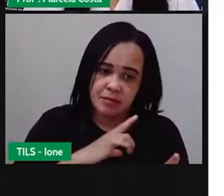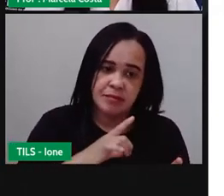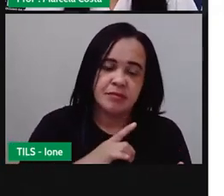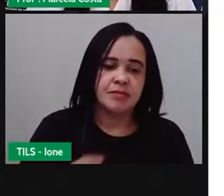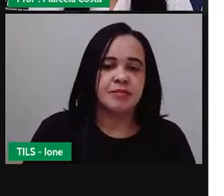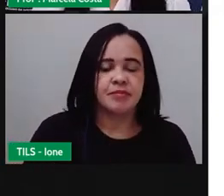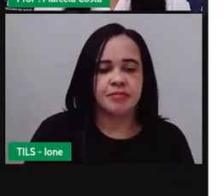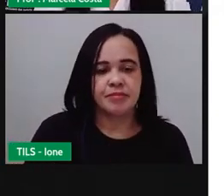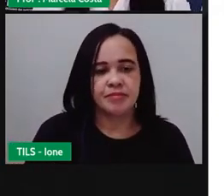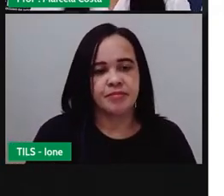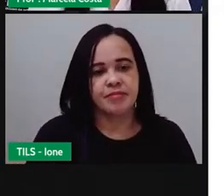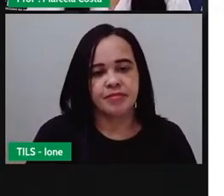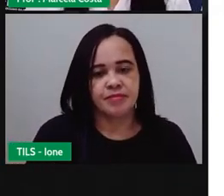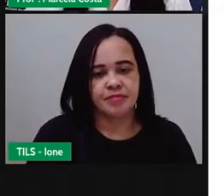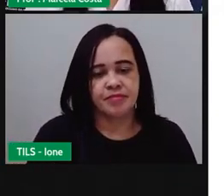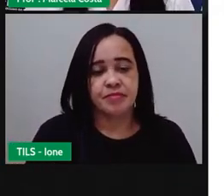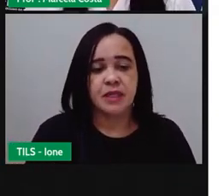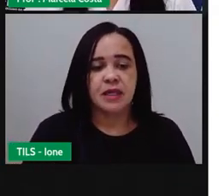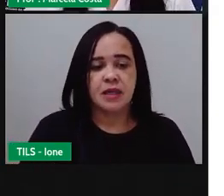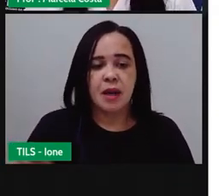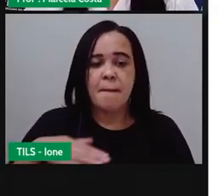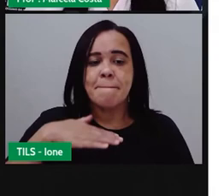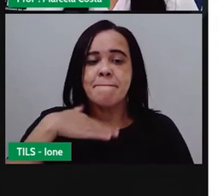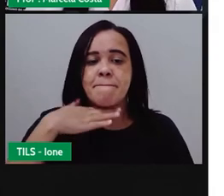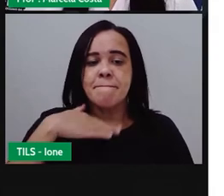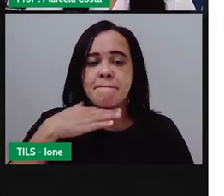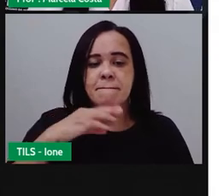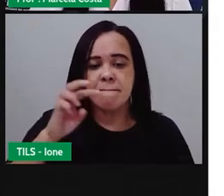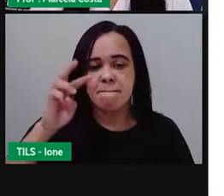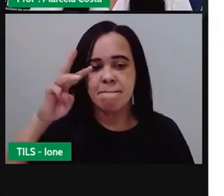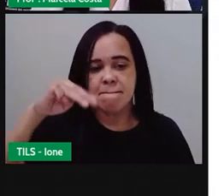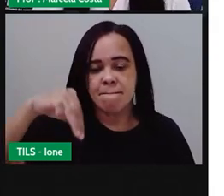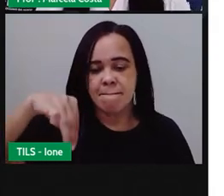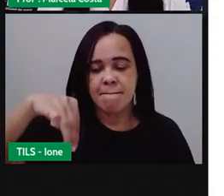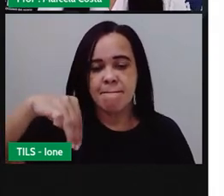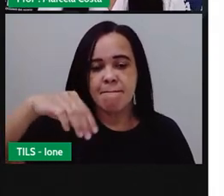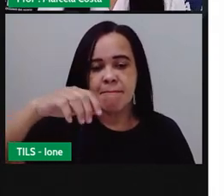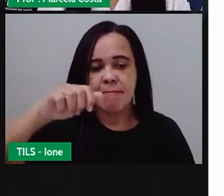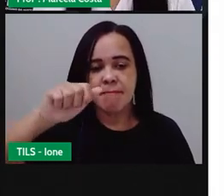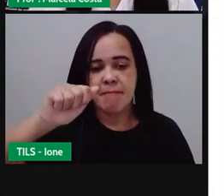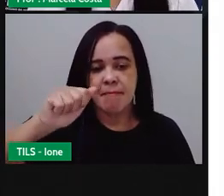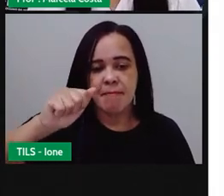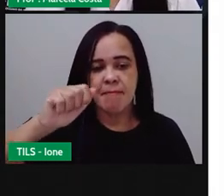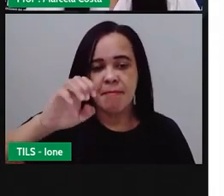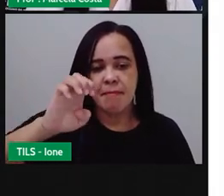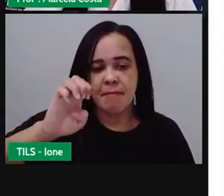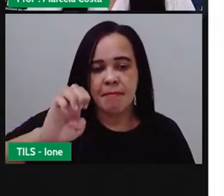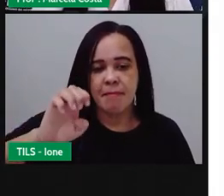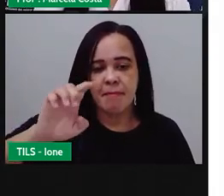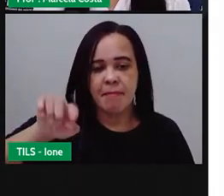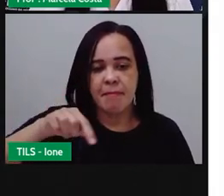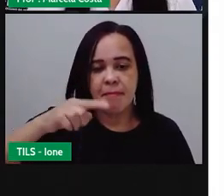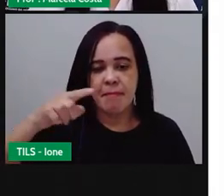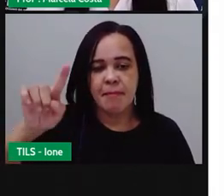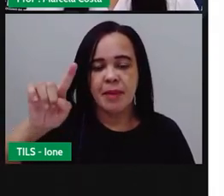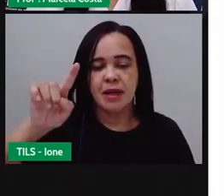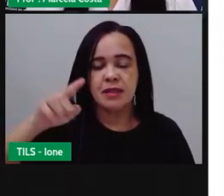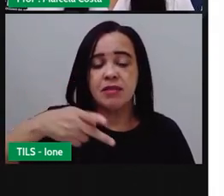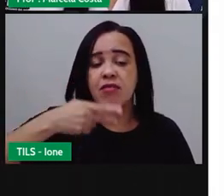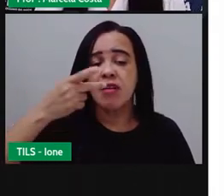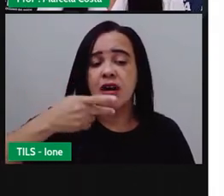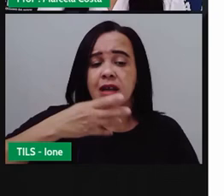E a palavra mãe? Quando você fala assim, mãe, quantas vezes você abriu a boca?